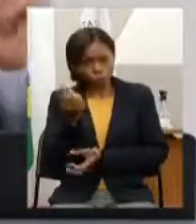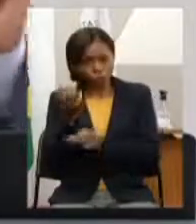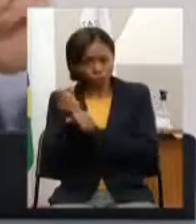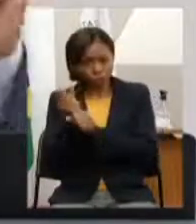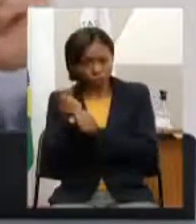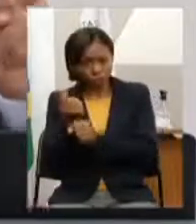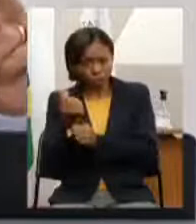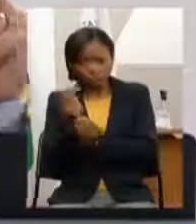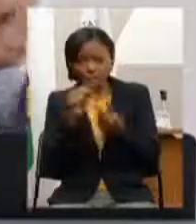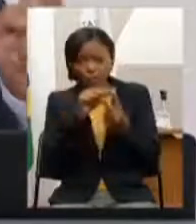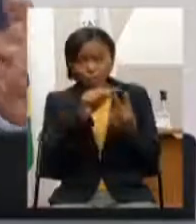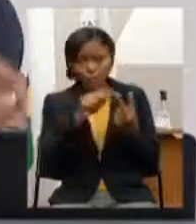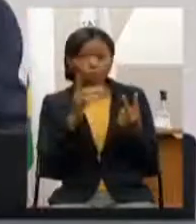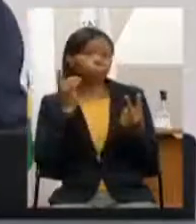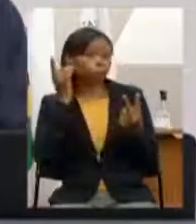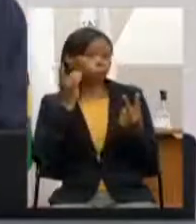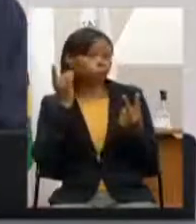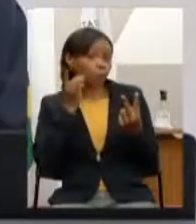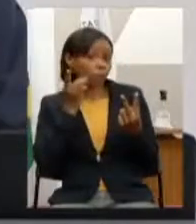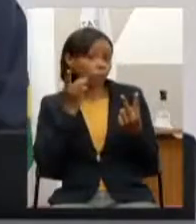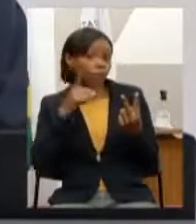deputados tem de emendas